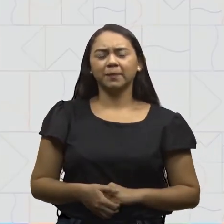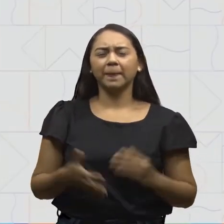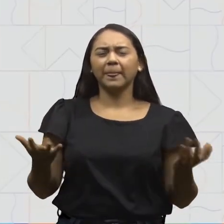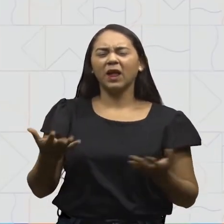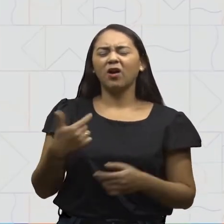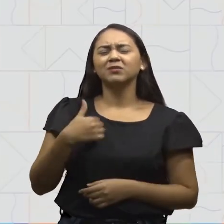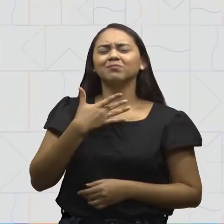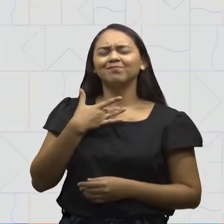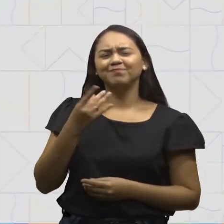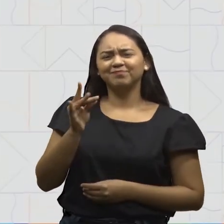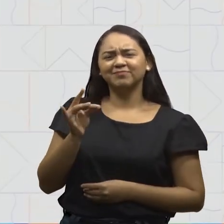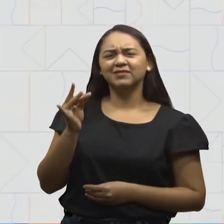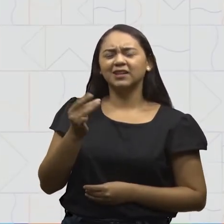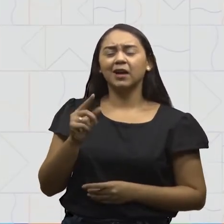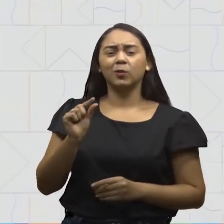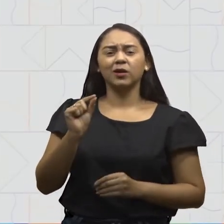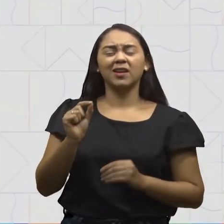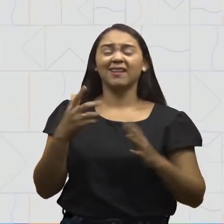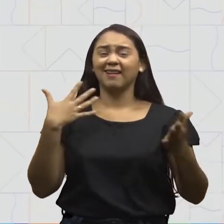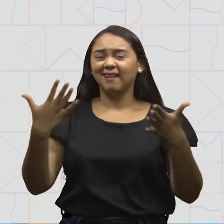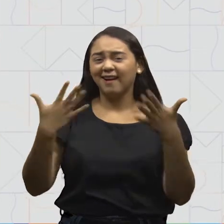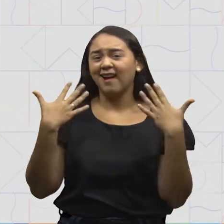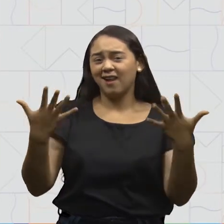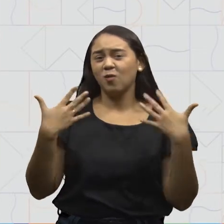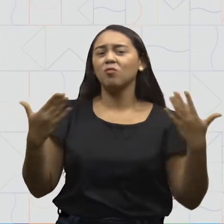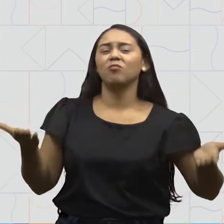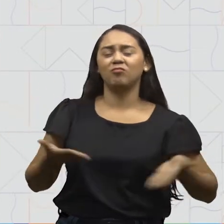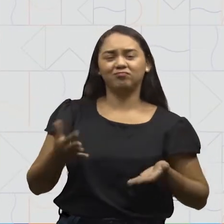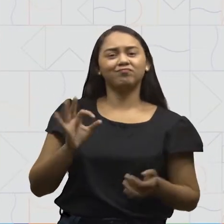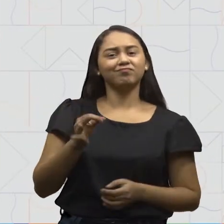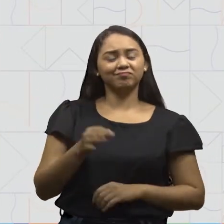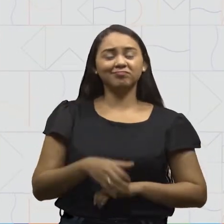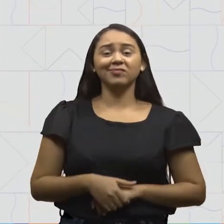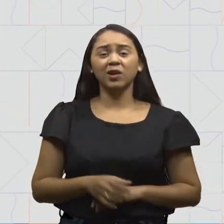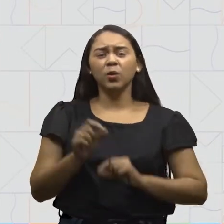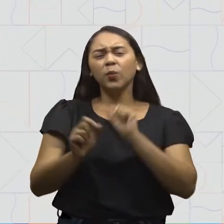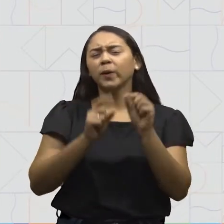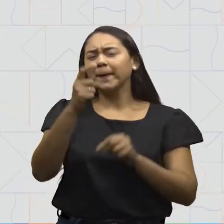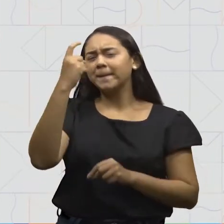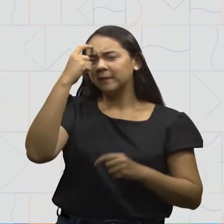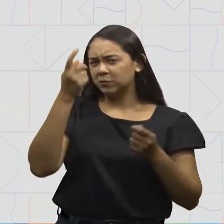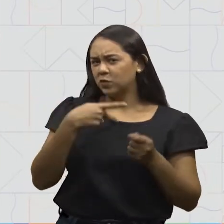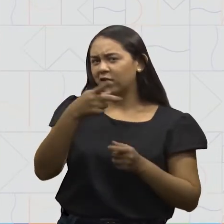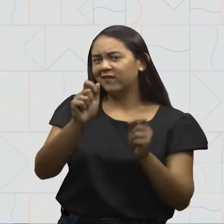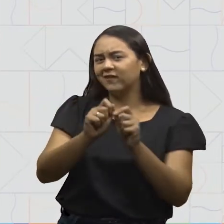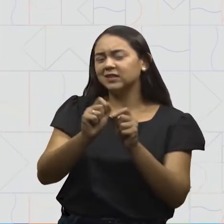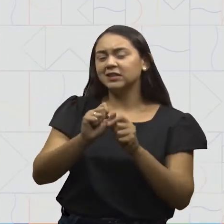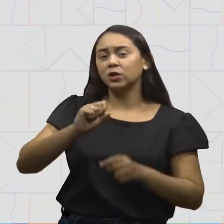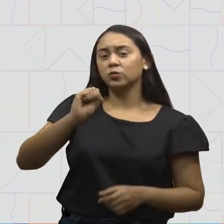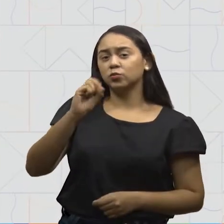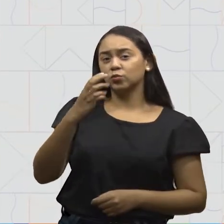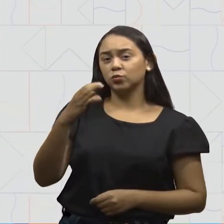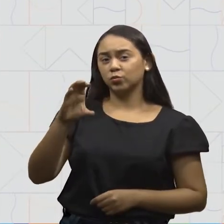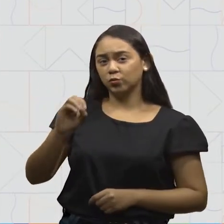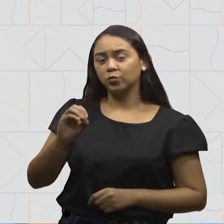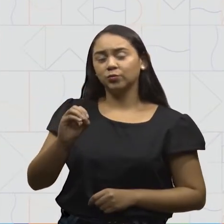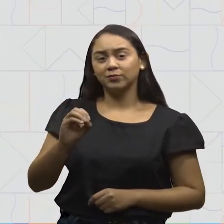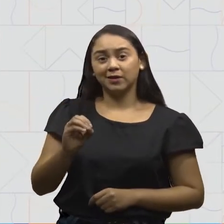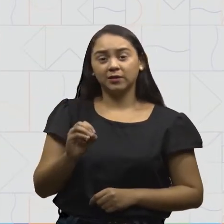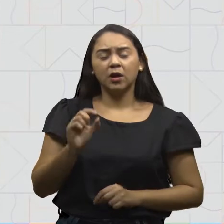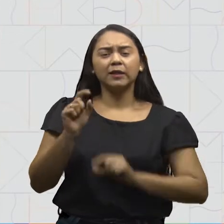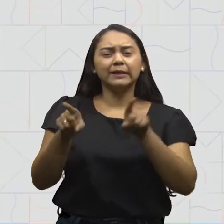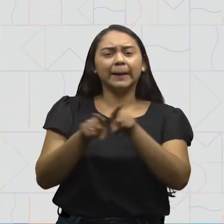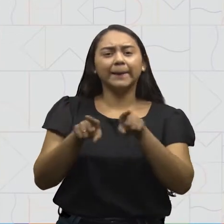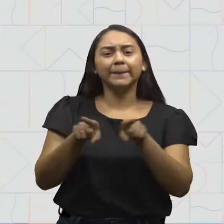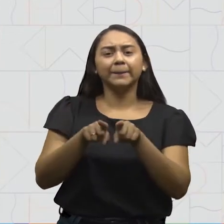sede agora. Está muito quente o clima. O que acha de fazermos um suco? Além do calor,